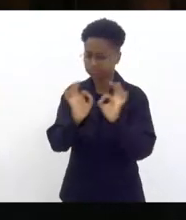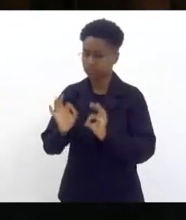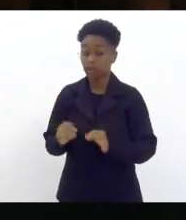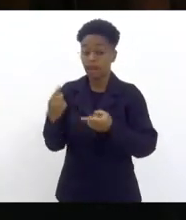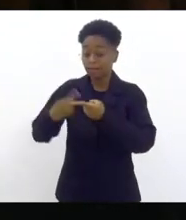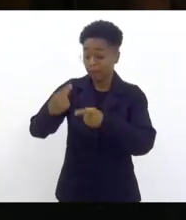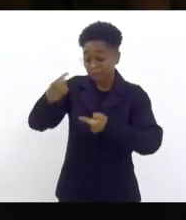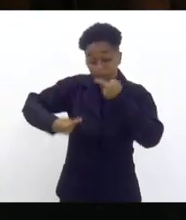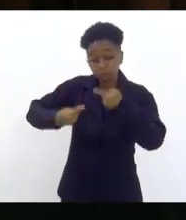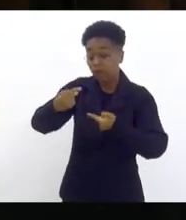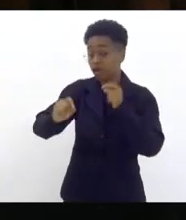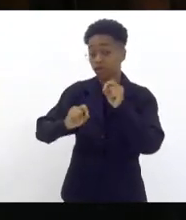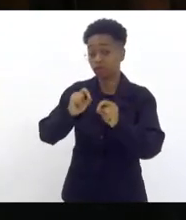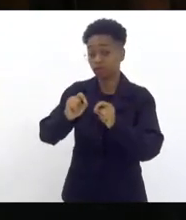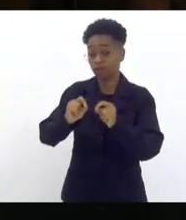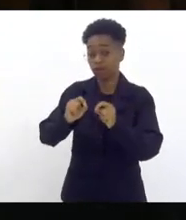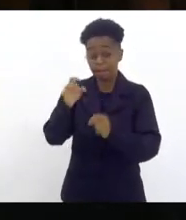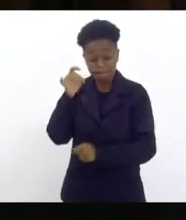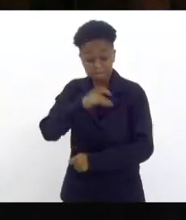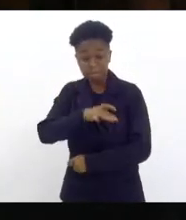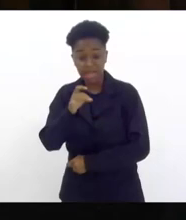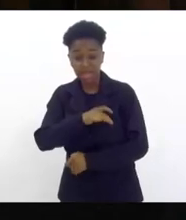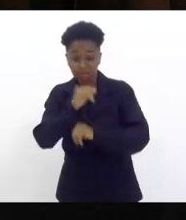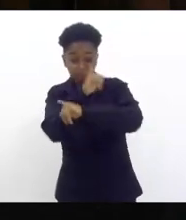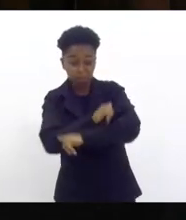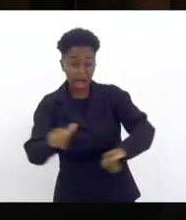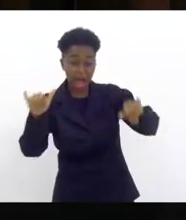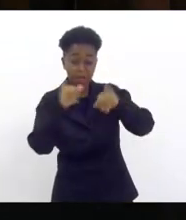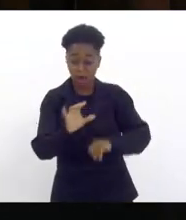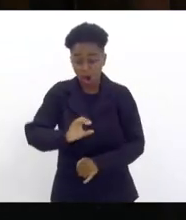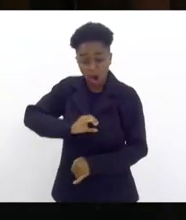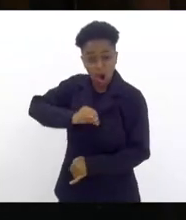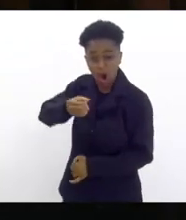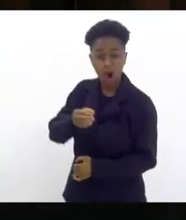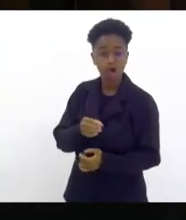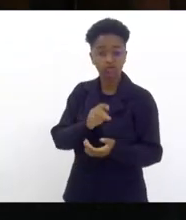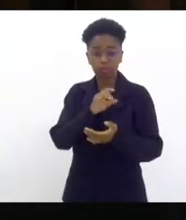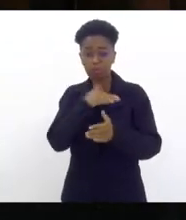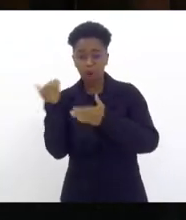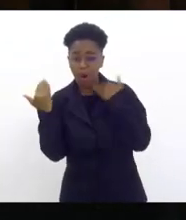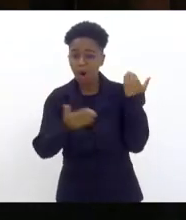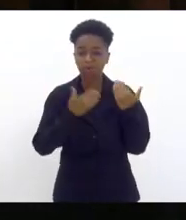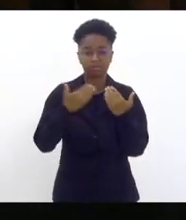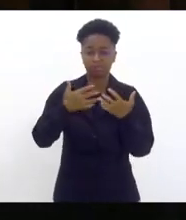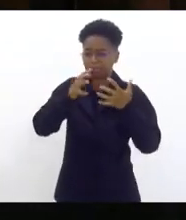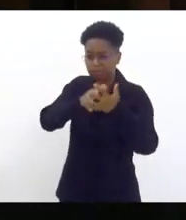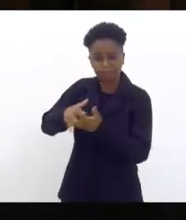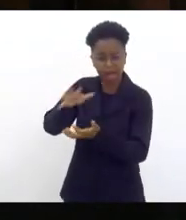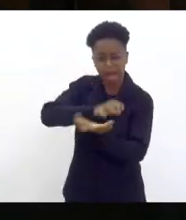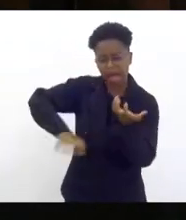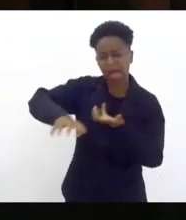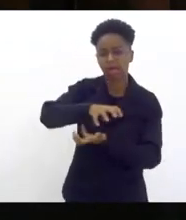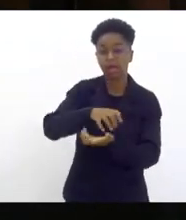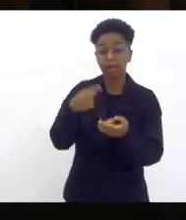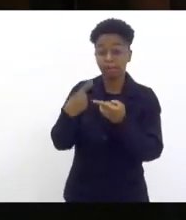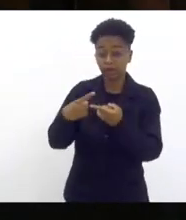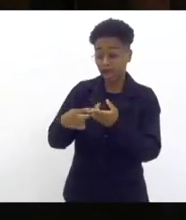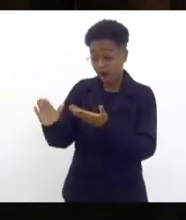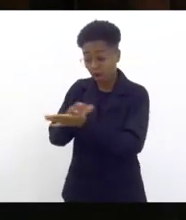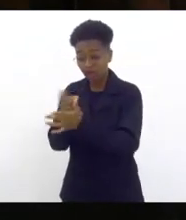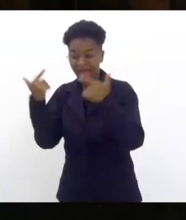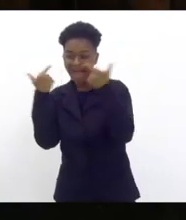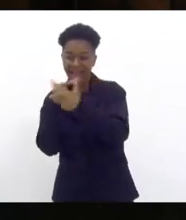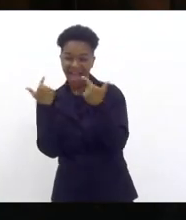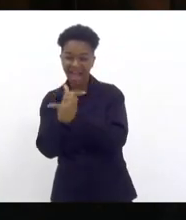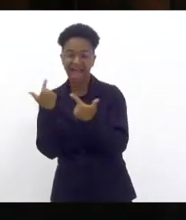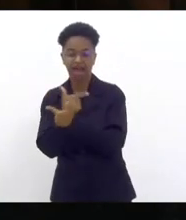a política é a do medo a do ódio a da morte a da barbárie que enquanto uns riem